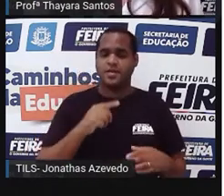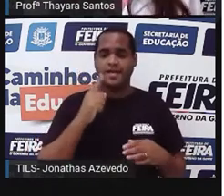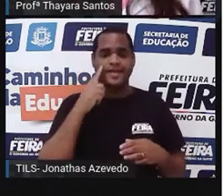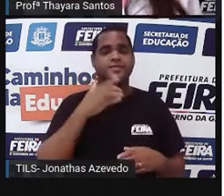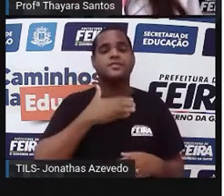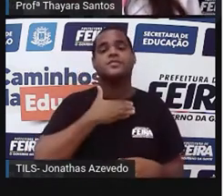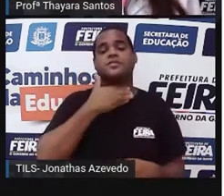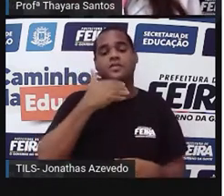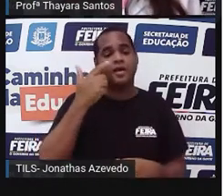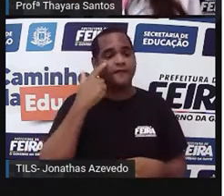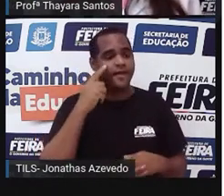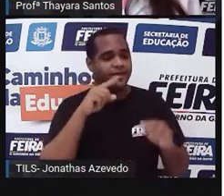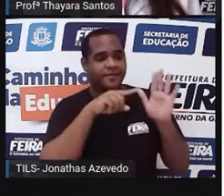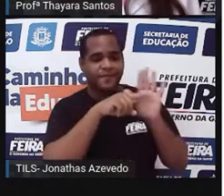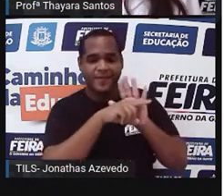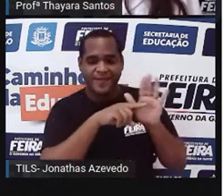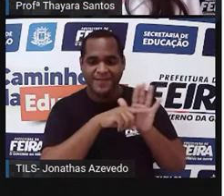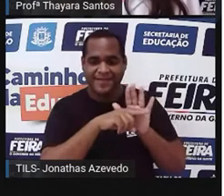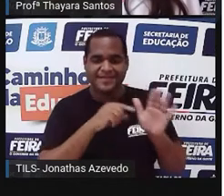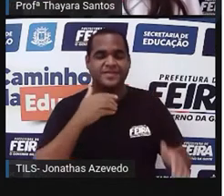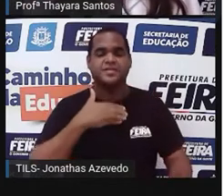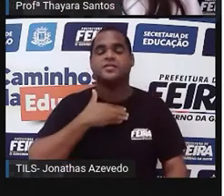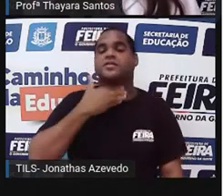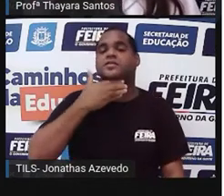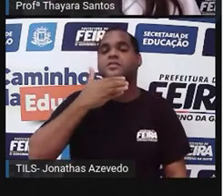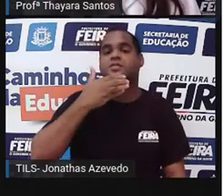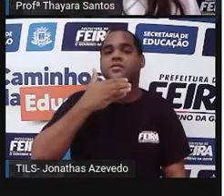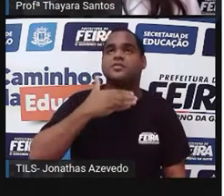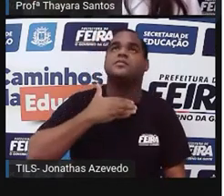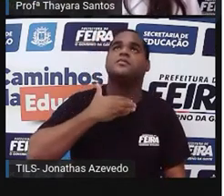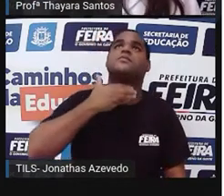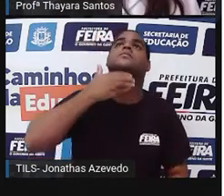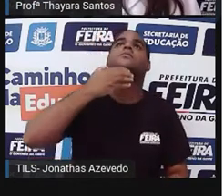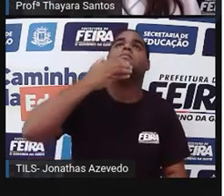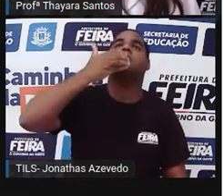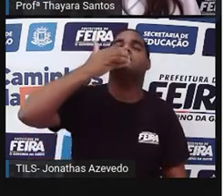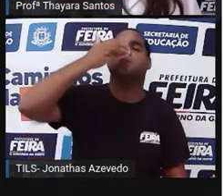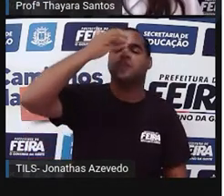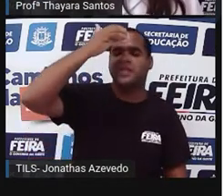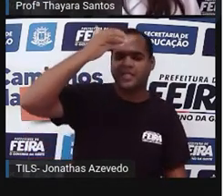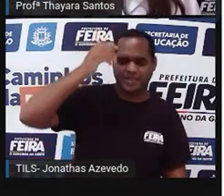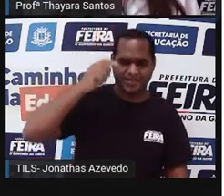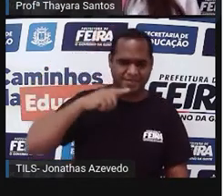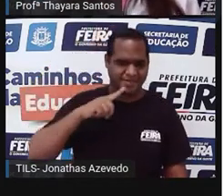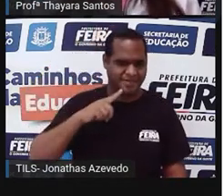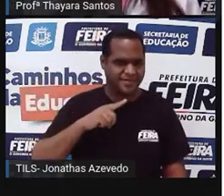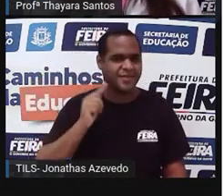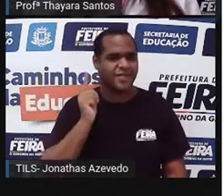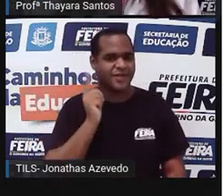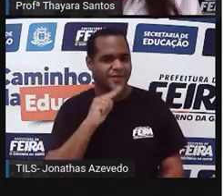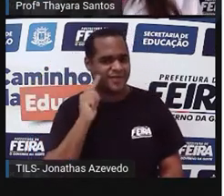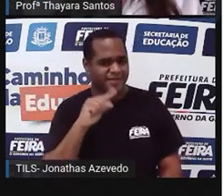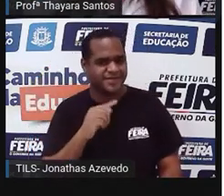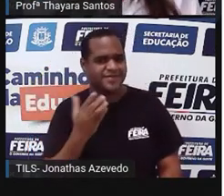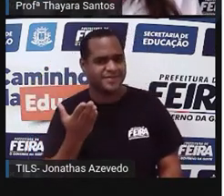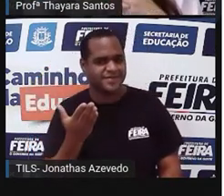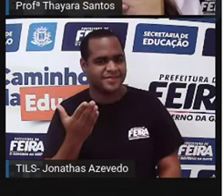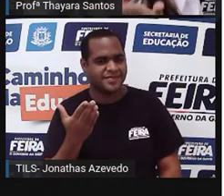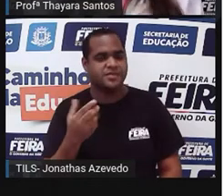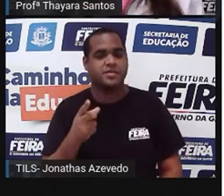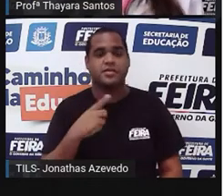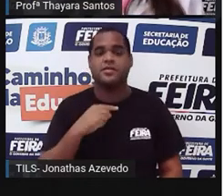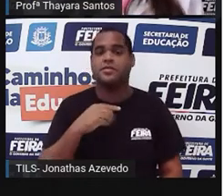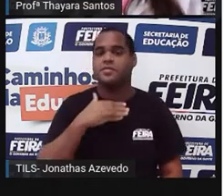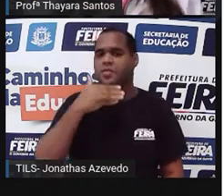ele foi da primeira vez, as que tinham o pescoço curto, esticaram tanto, que depois quando ele voltou e só tinha girafa do pescoço longo, esse